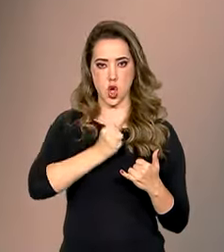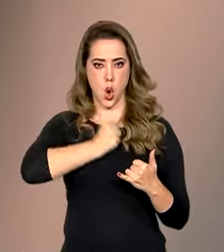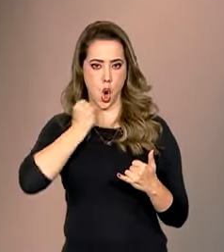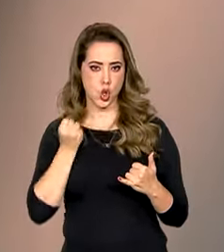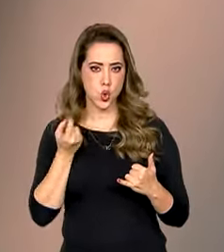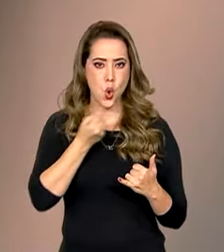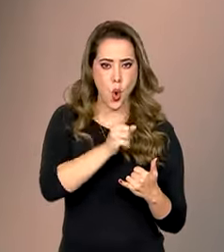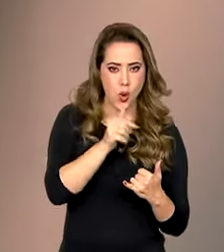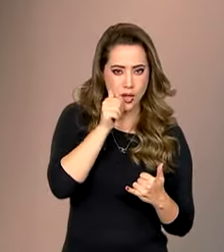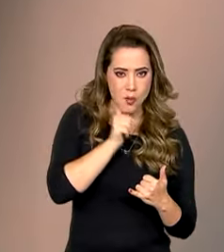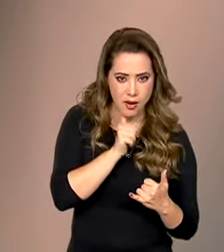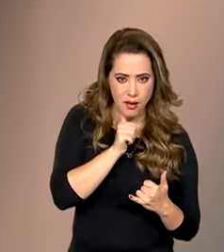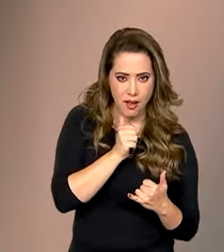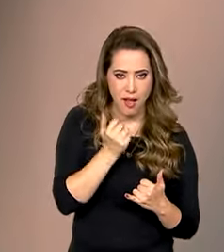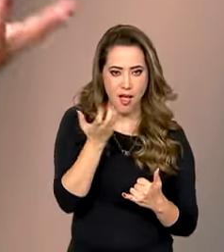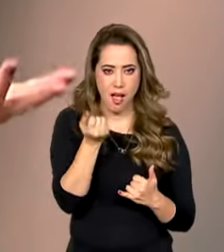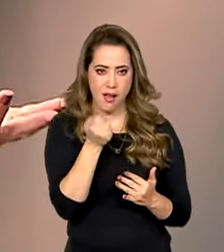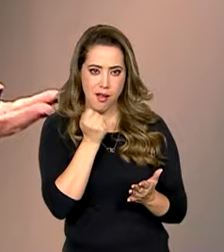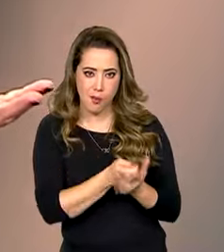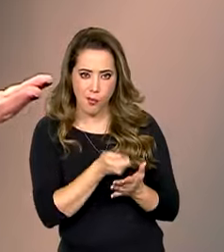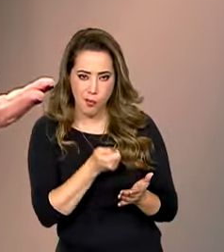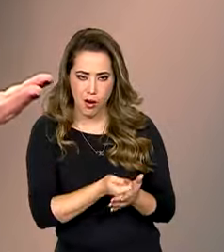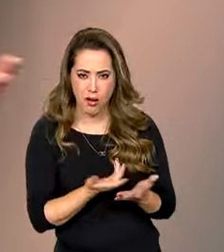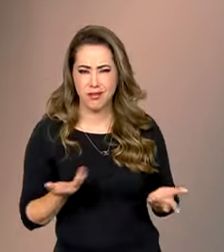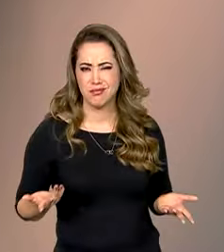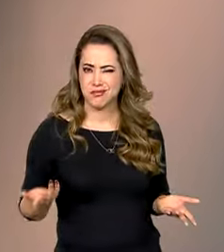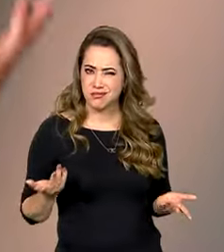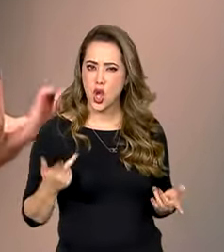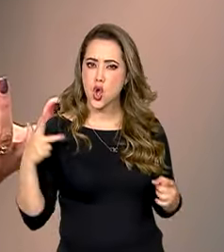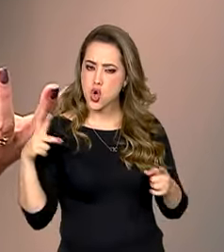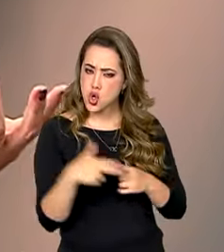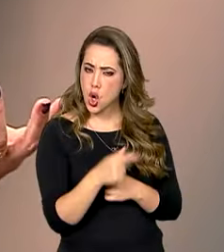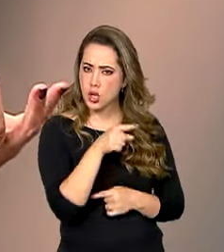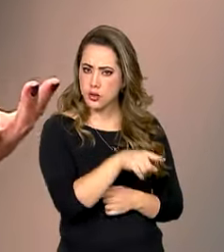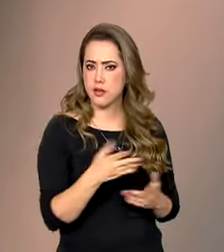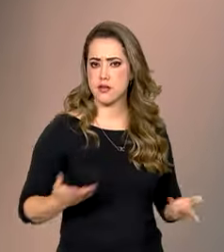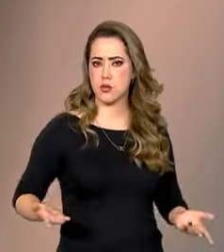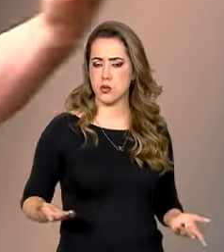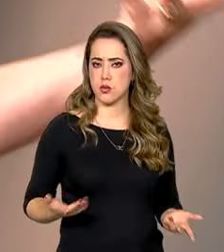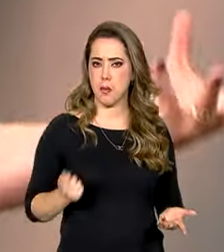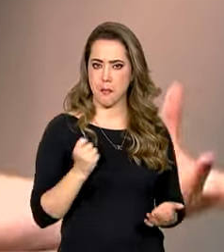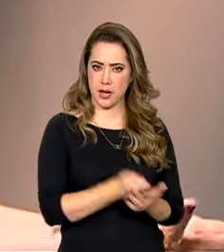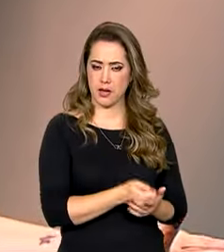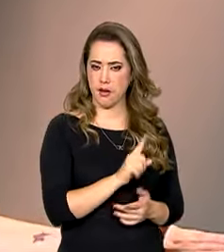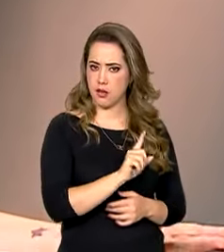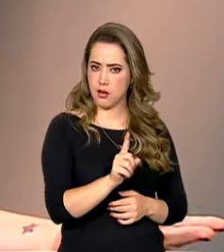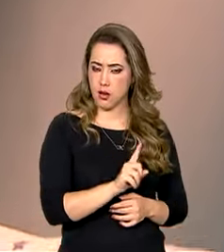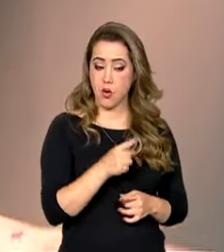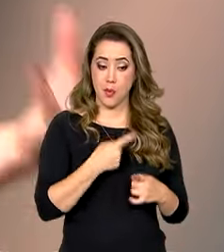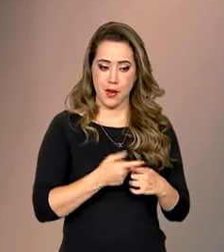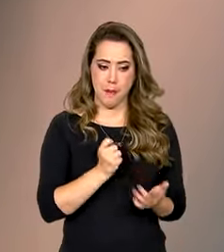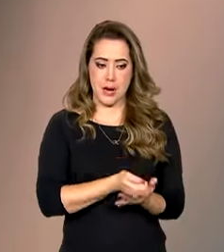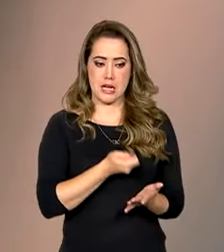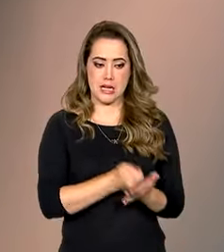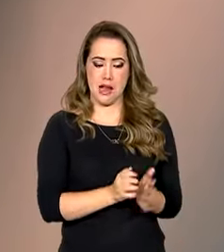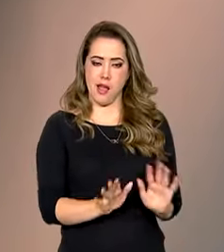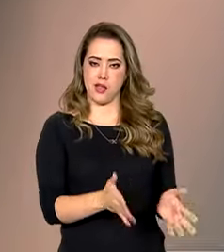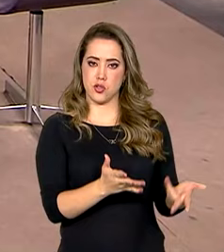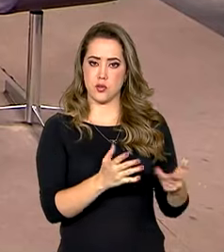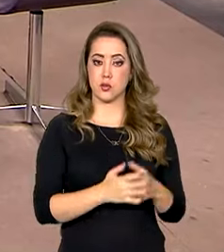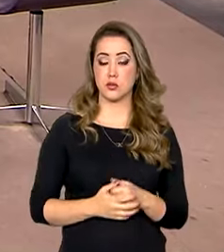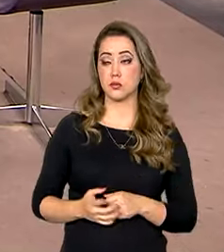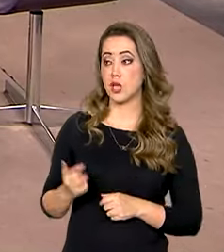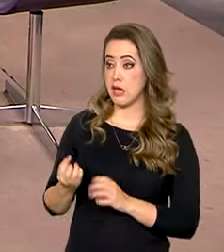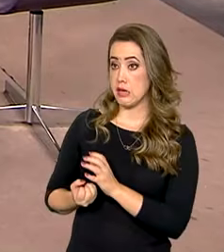Pelo contrário, que cortem o financiamento desses sites, porque financiar estimula. E a criação de uma